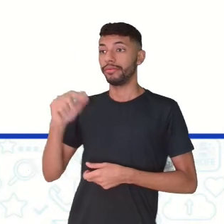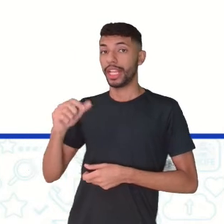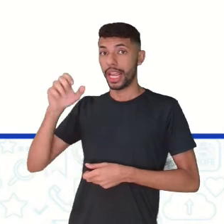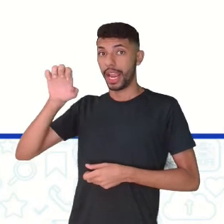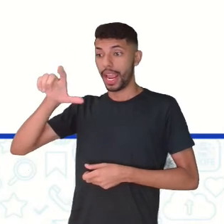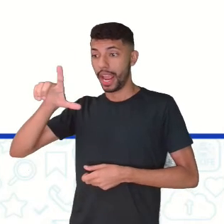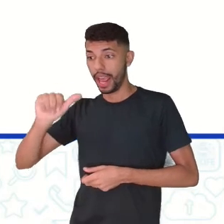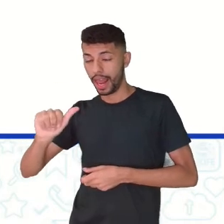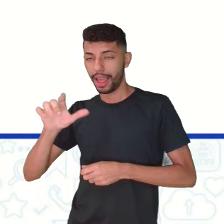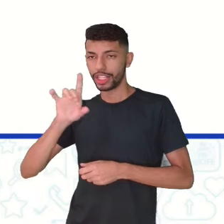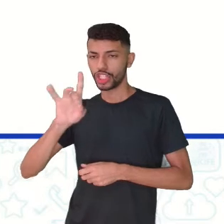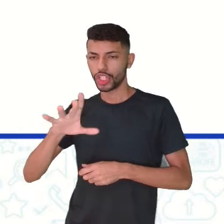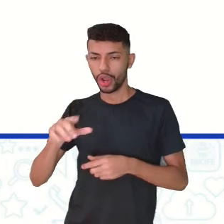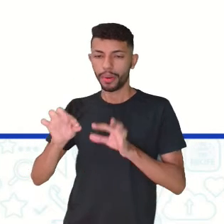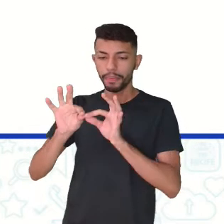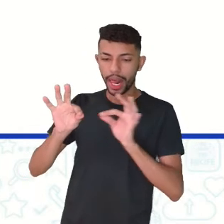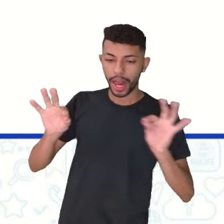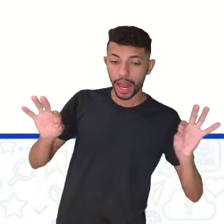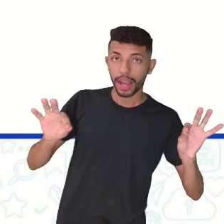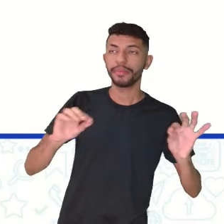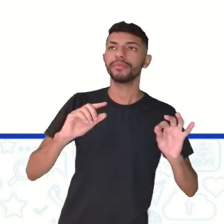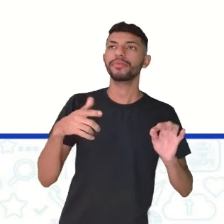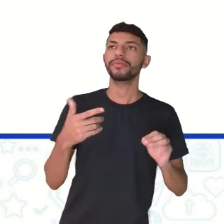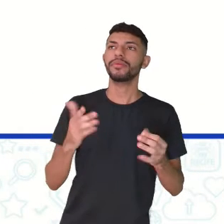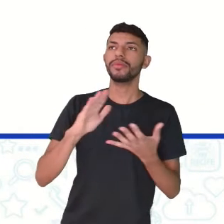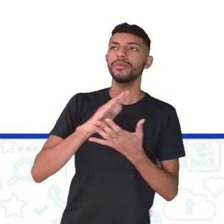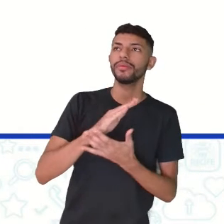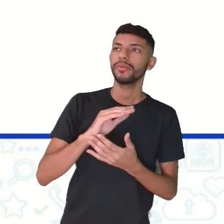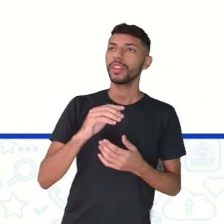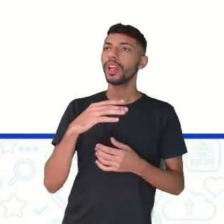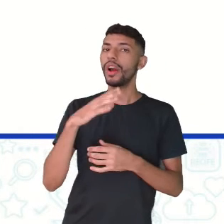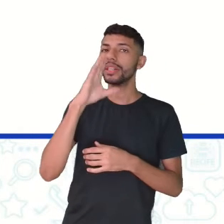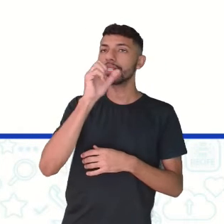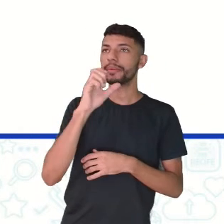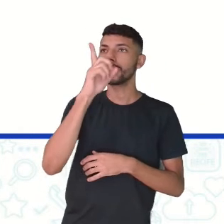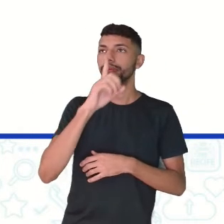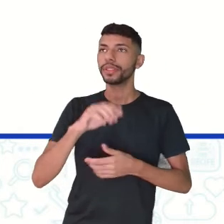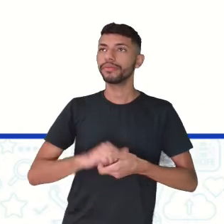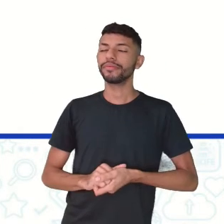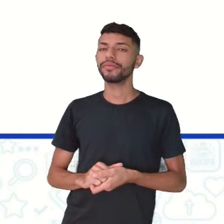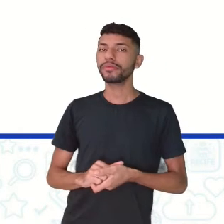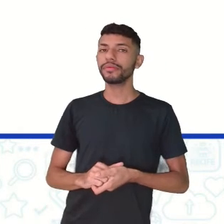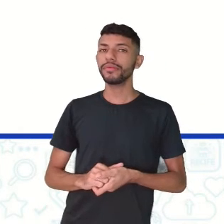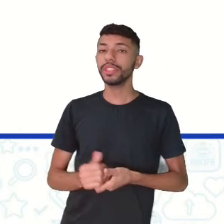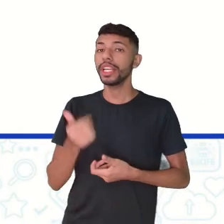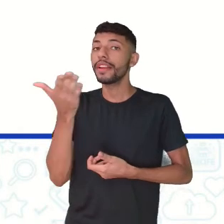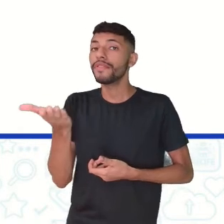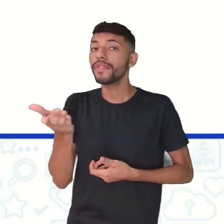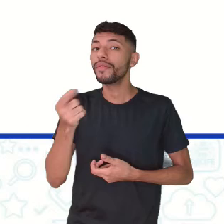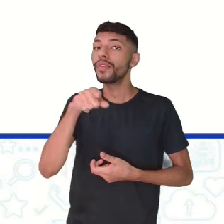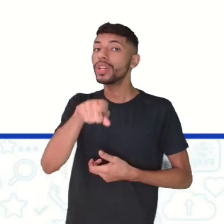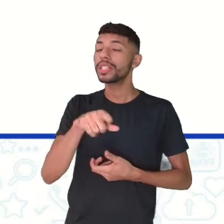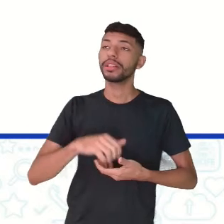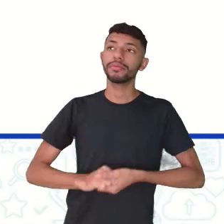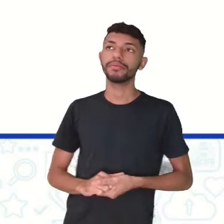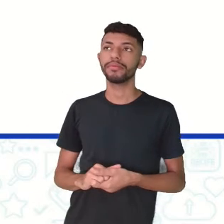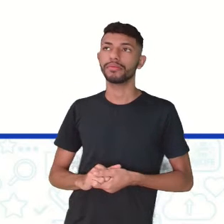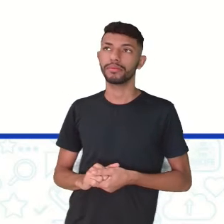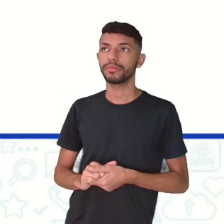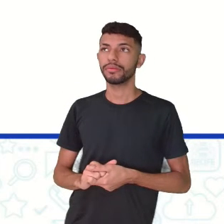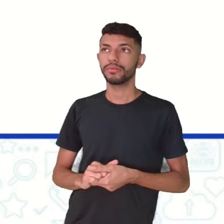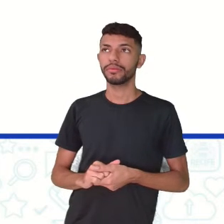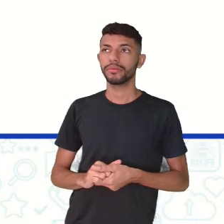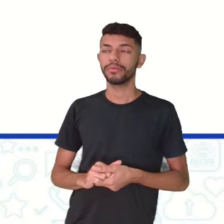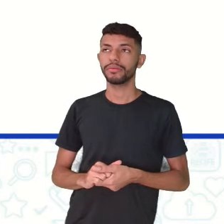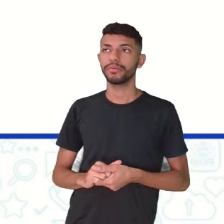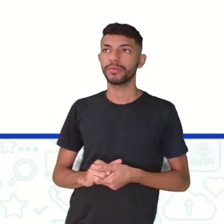alguma coisa, nos finais de semana. And you, e você? Aí tem espaço de outro verbo aqui, you study on weekends.